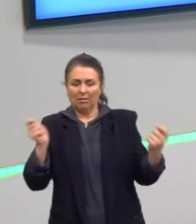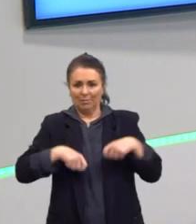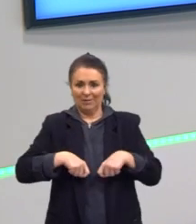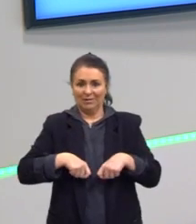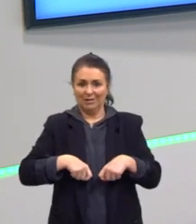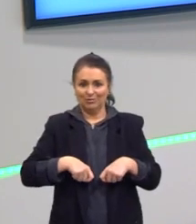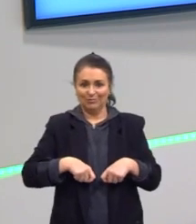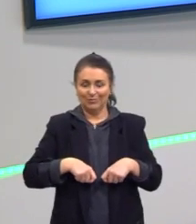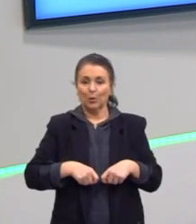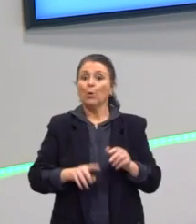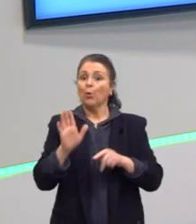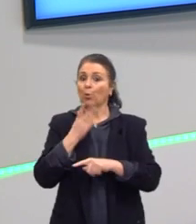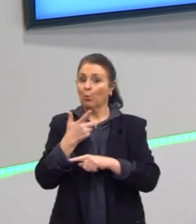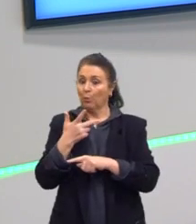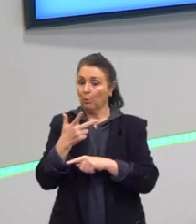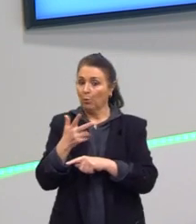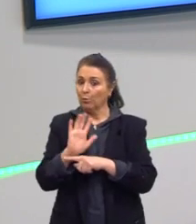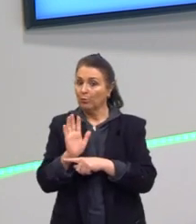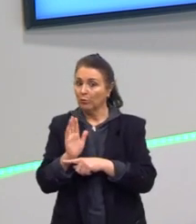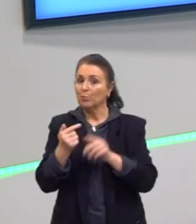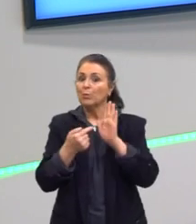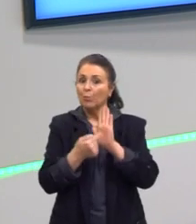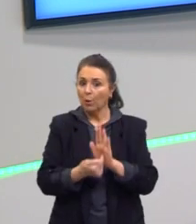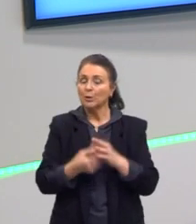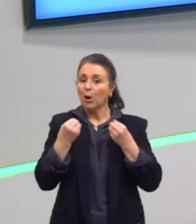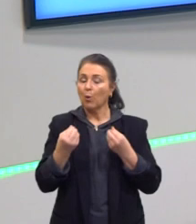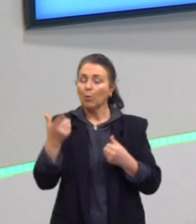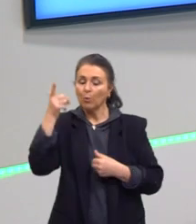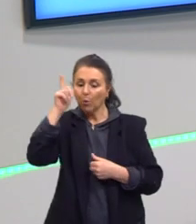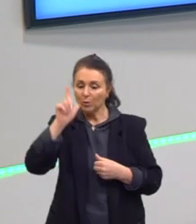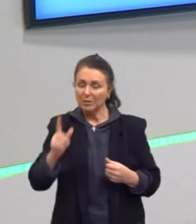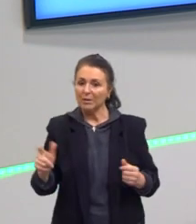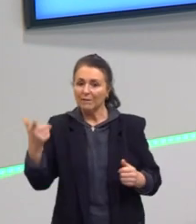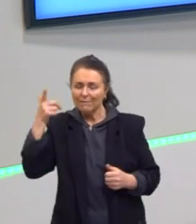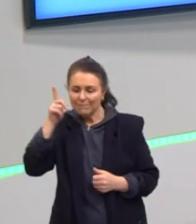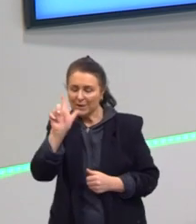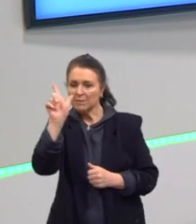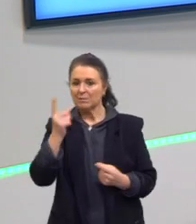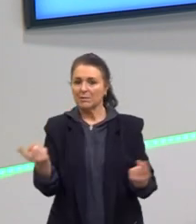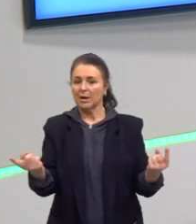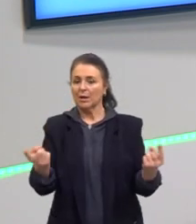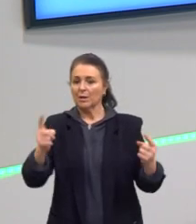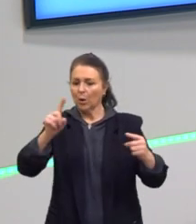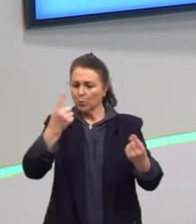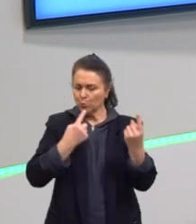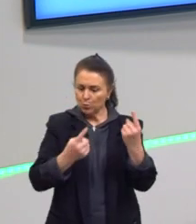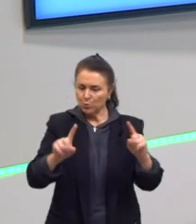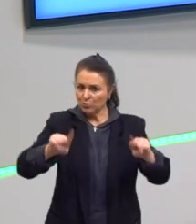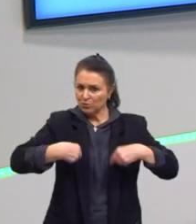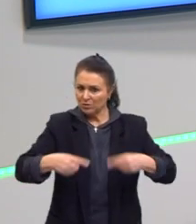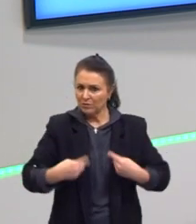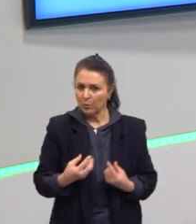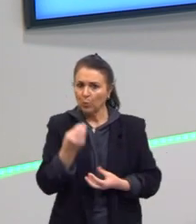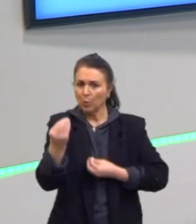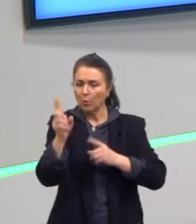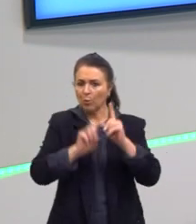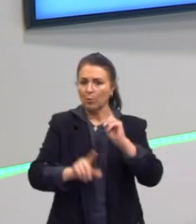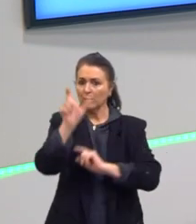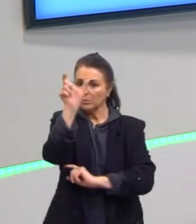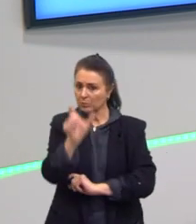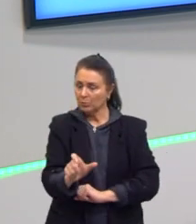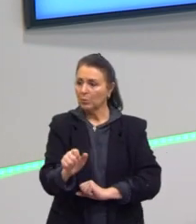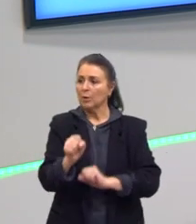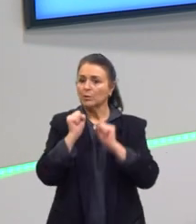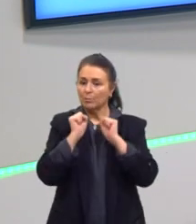mostra como vencer os desafios e como algumas pessoas podem, mesmo apesar